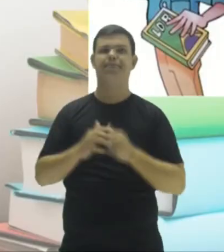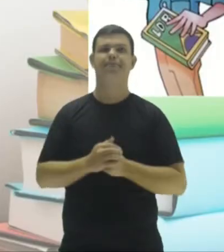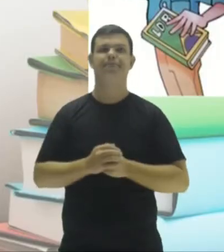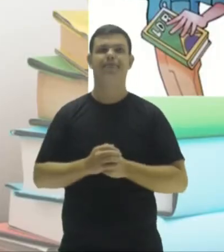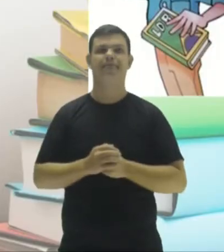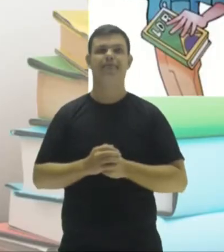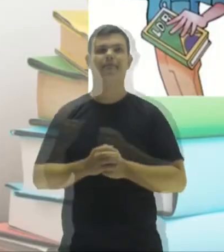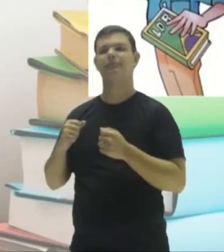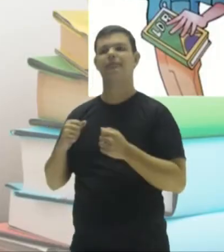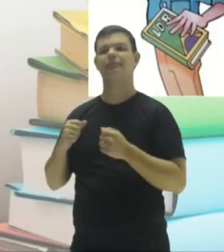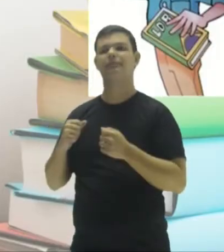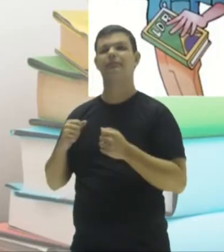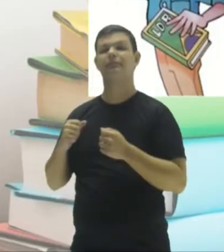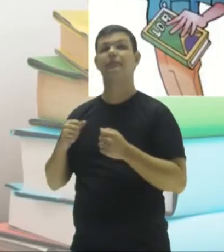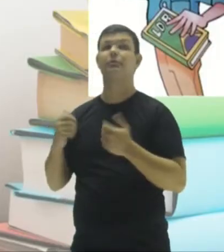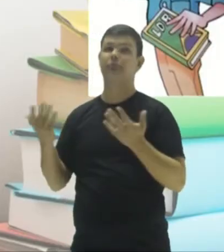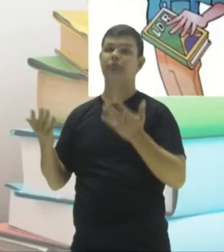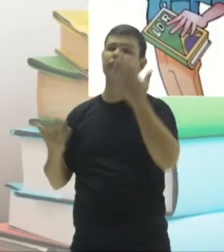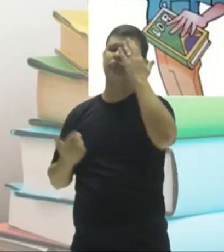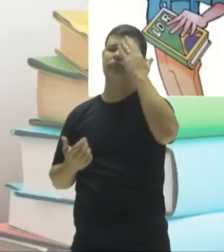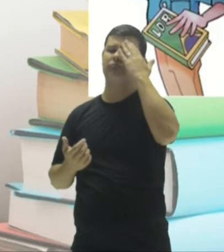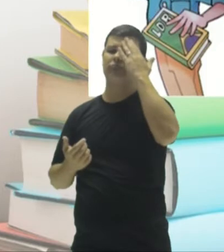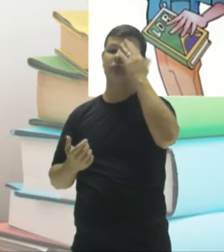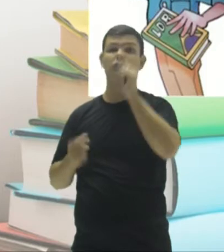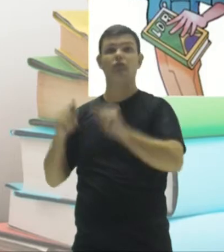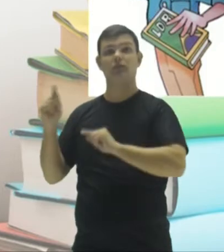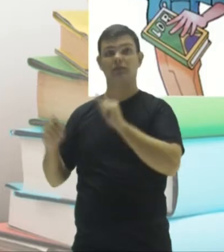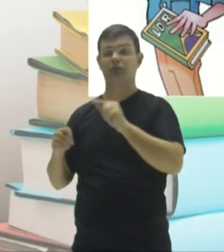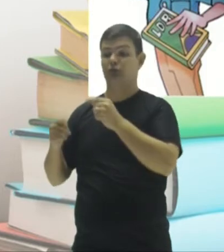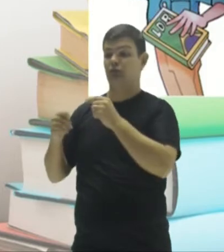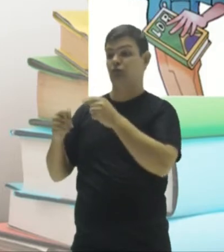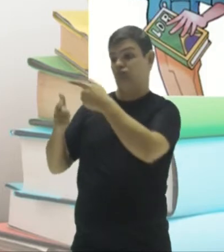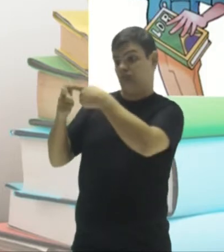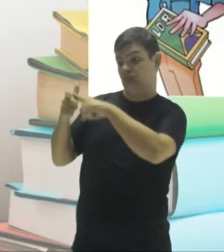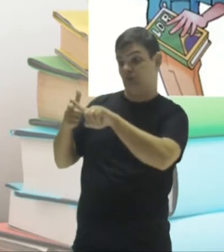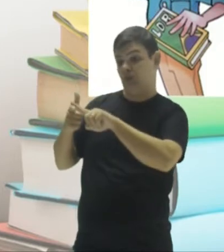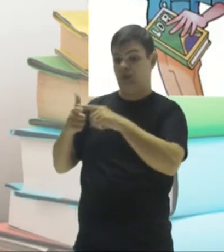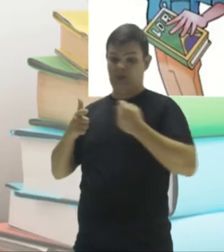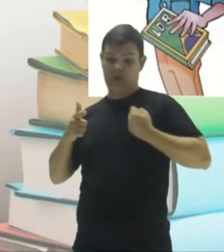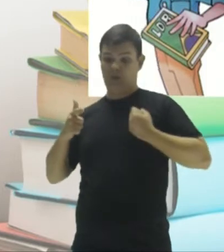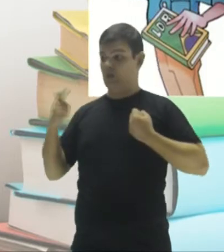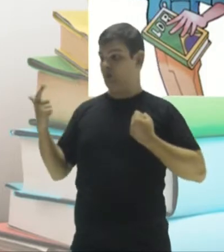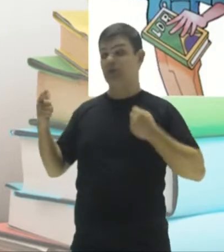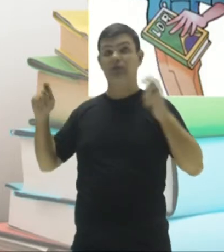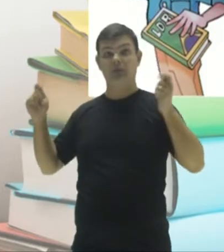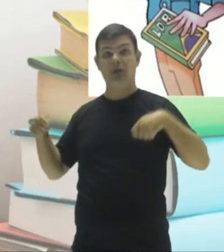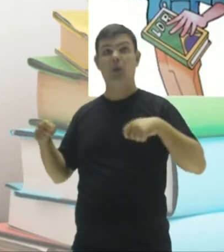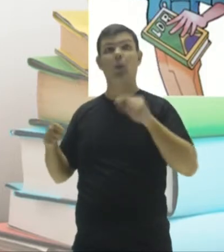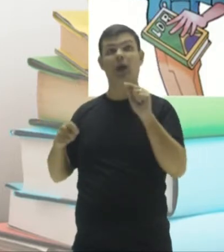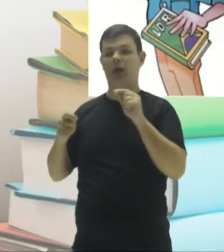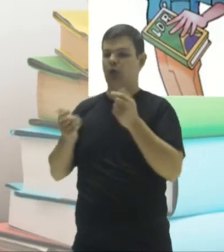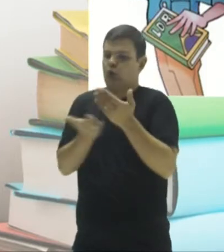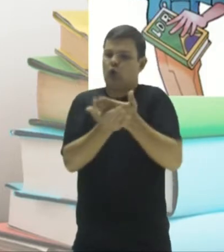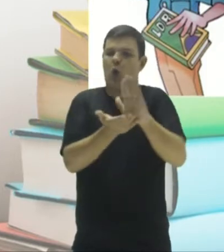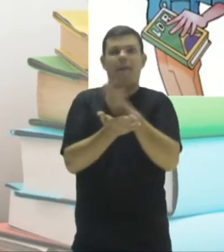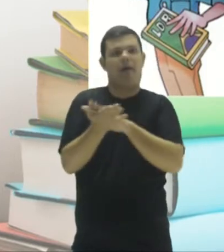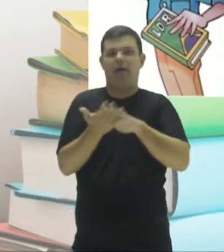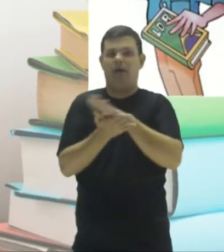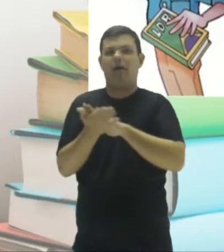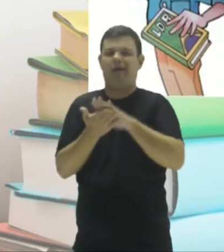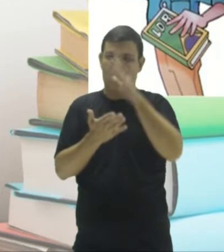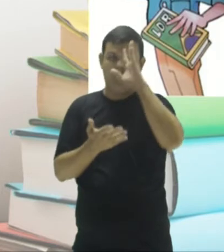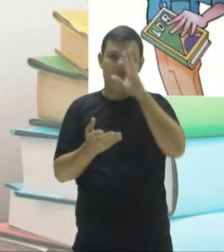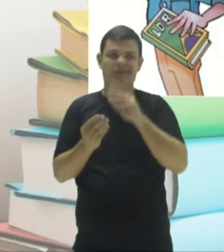Aqui, por exemplo, sabemos que um número é divisível por outro quando a divisão é exata. Ou seja,